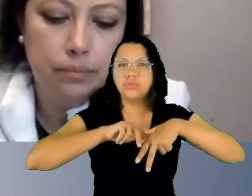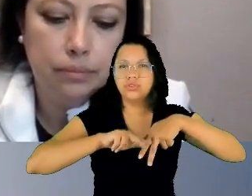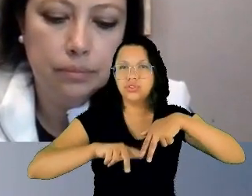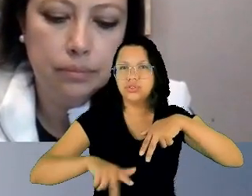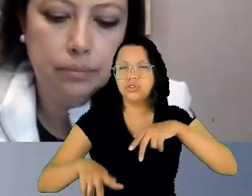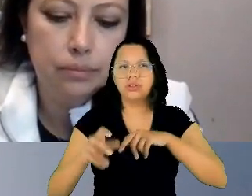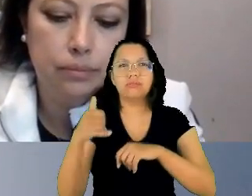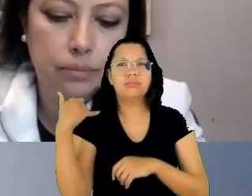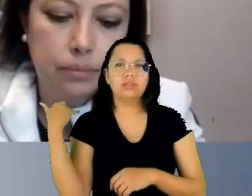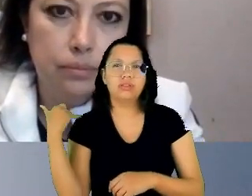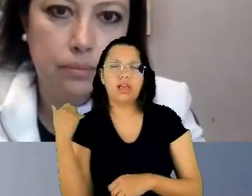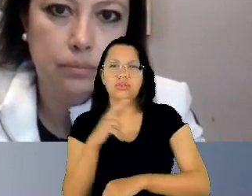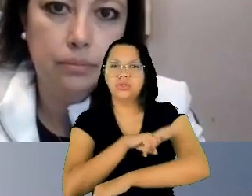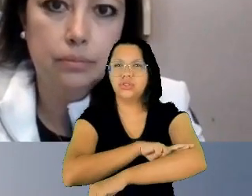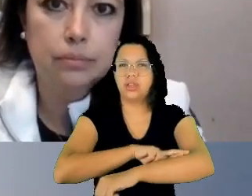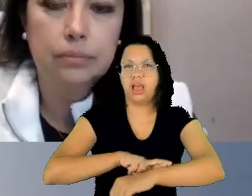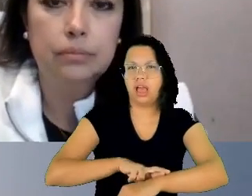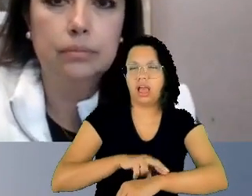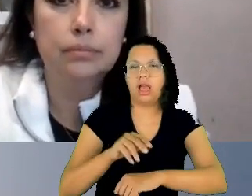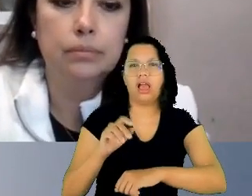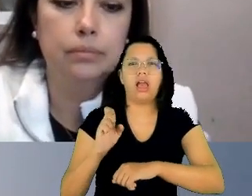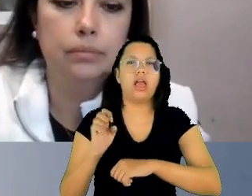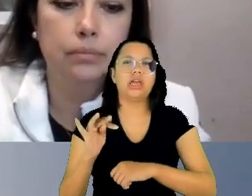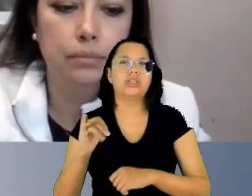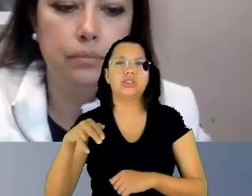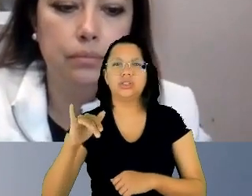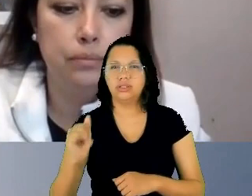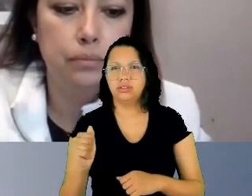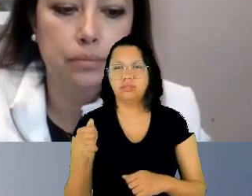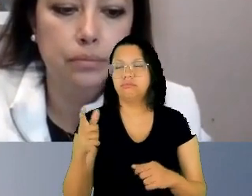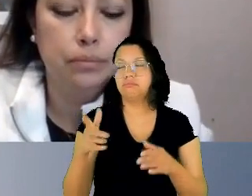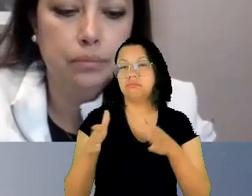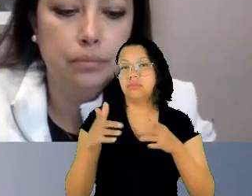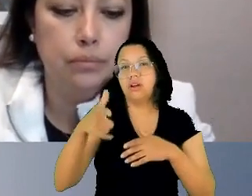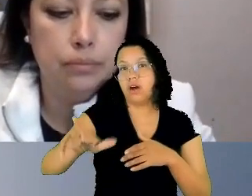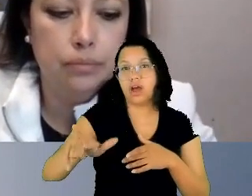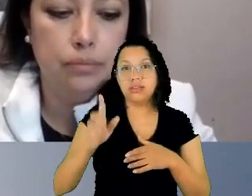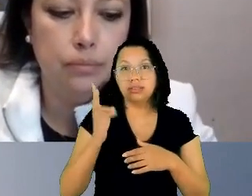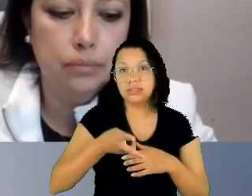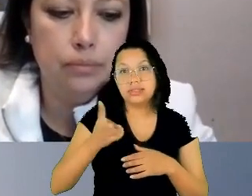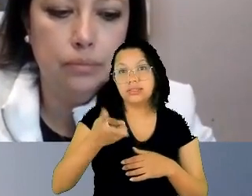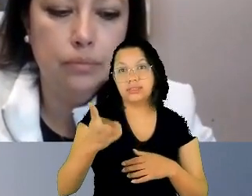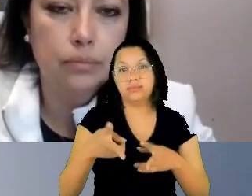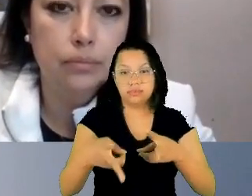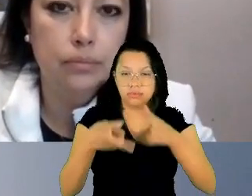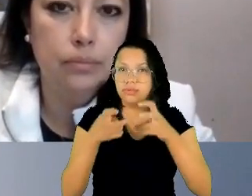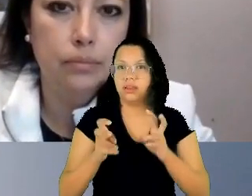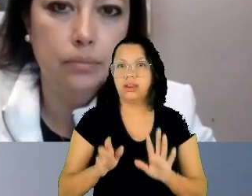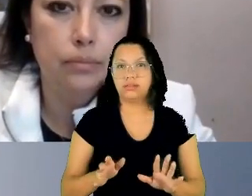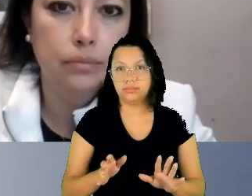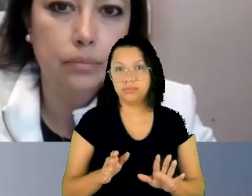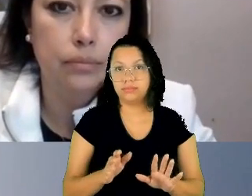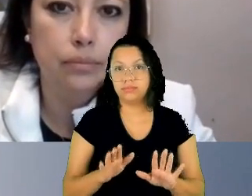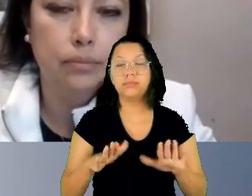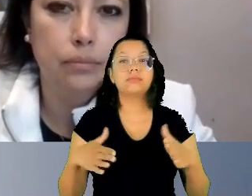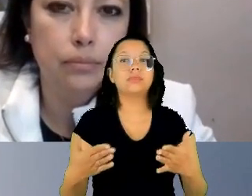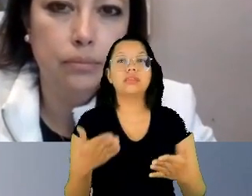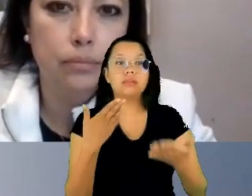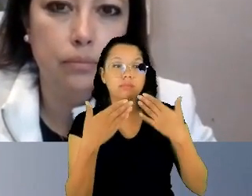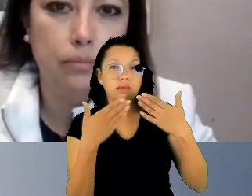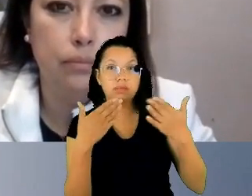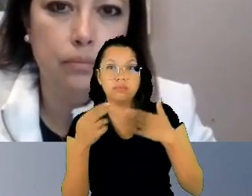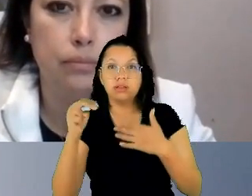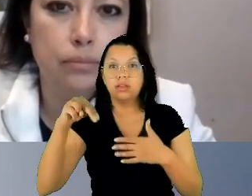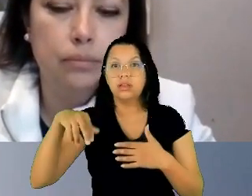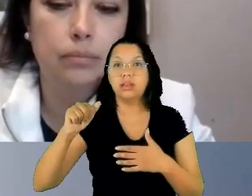etnia, dentre outras, hão de ser sempre consideradas. E aí, eu dialogo com Nancy Fraser para quem a